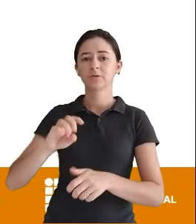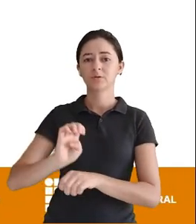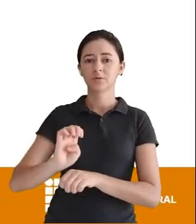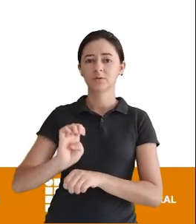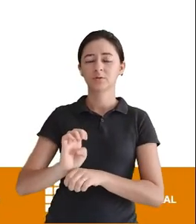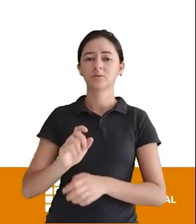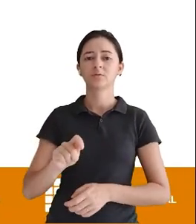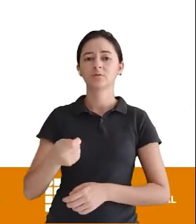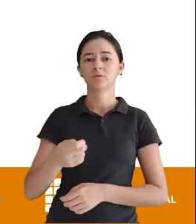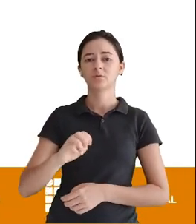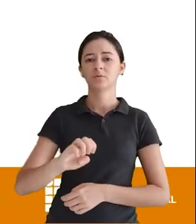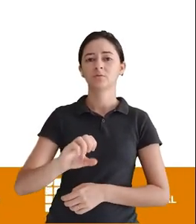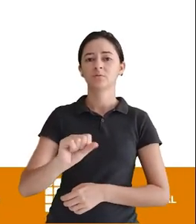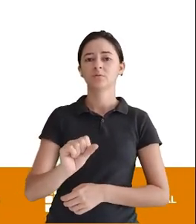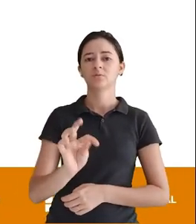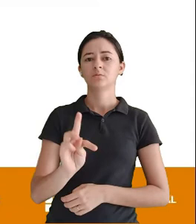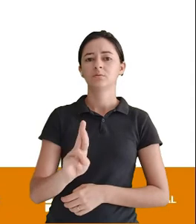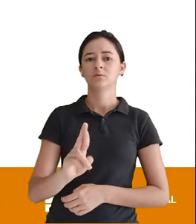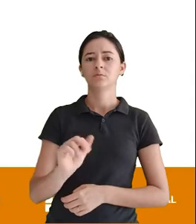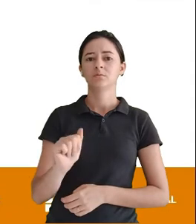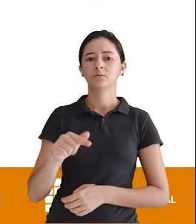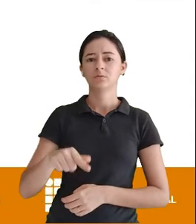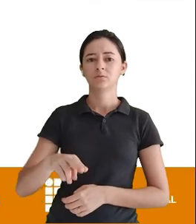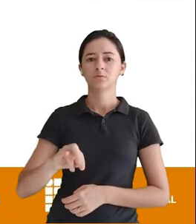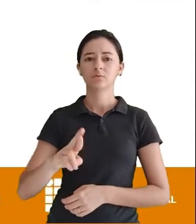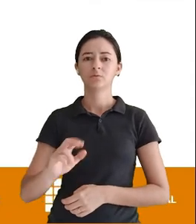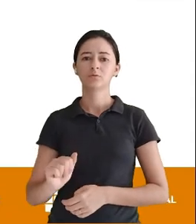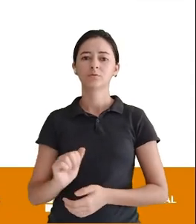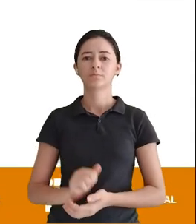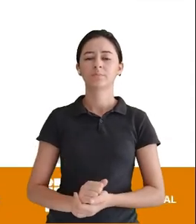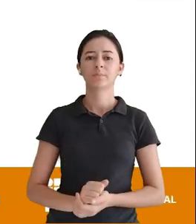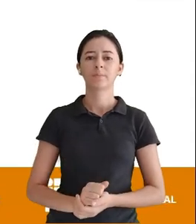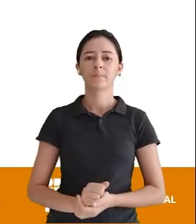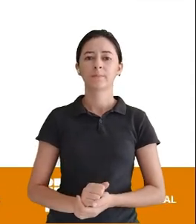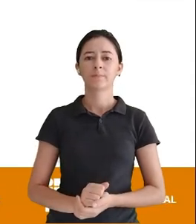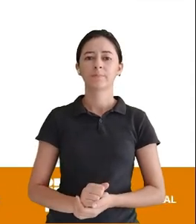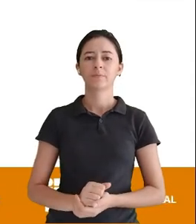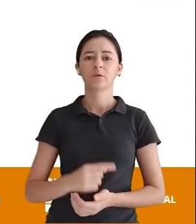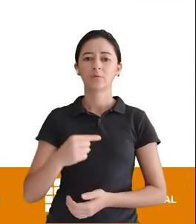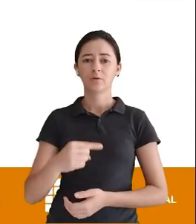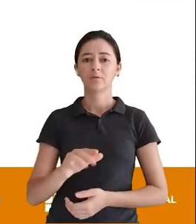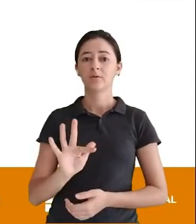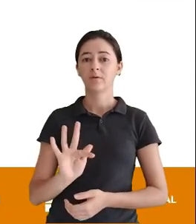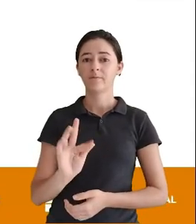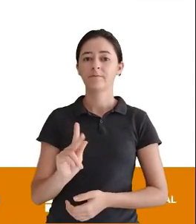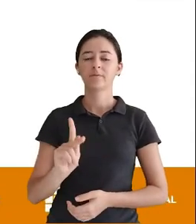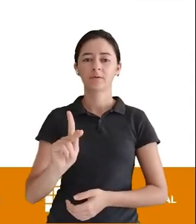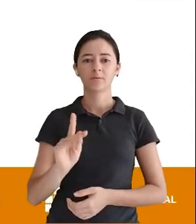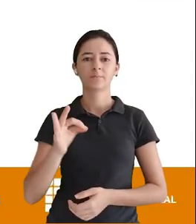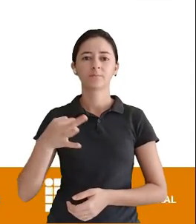Criaria uma Chave estrangeira Dentro de estado Chamada ID Underline Pai Underline FK Certo?